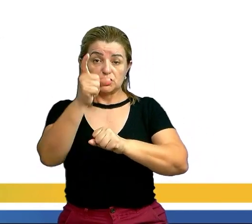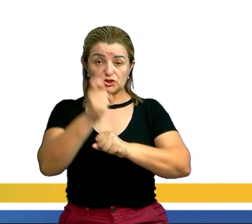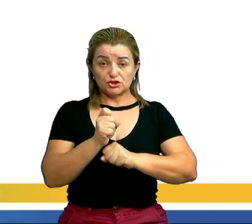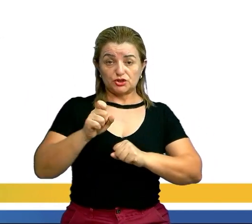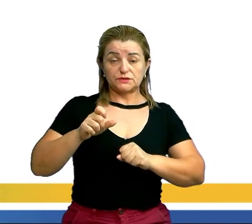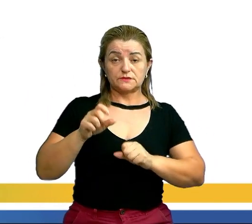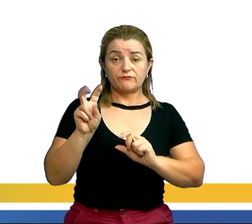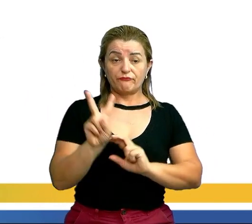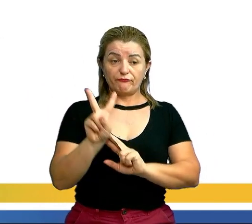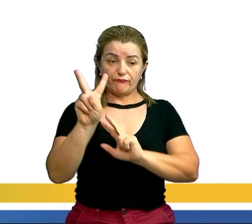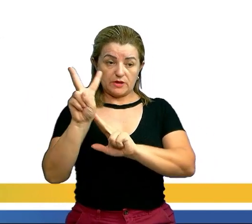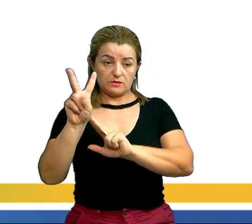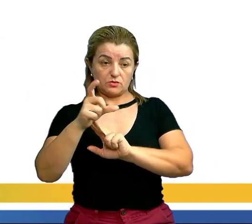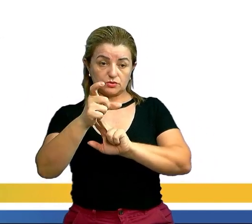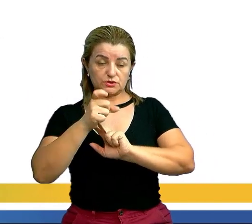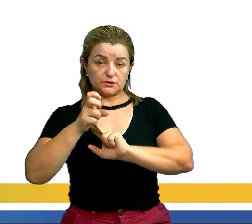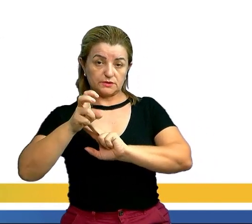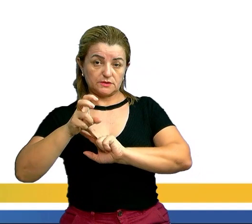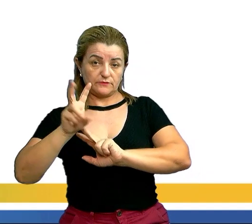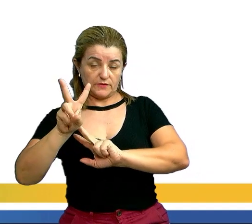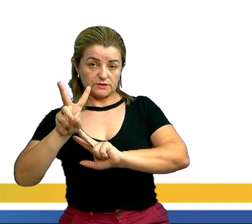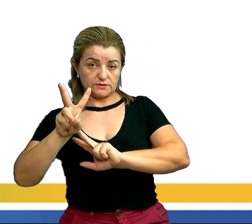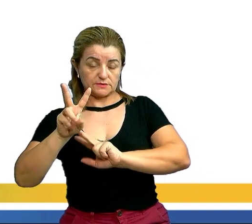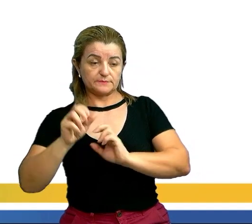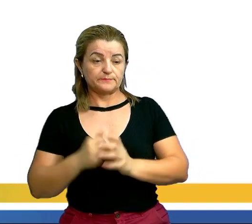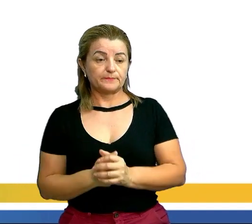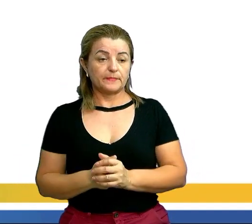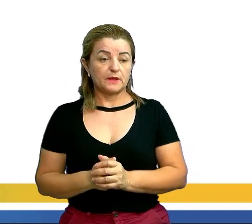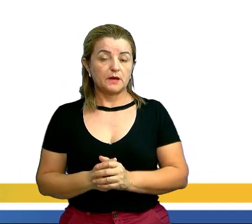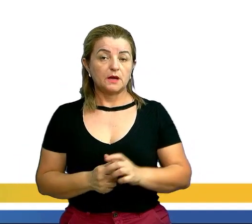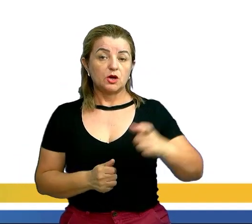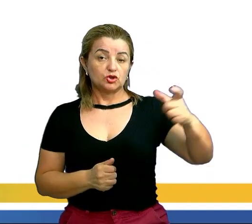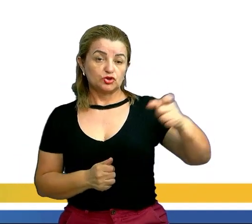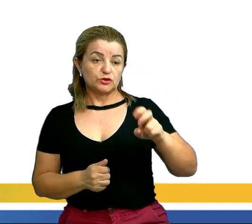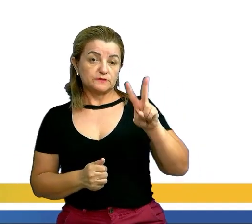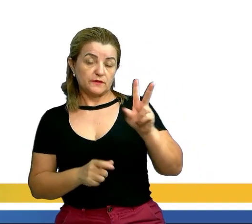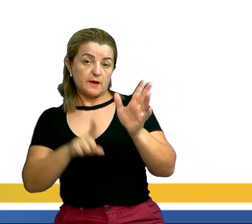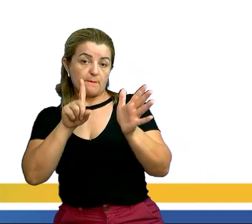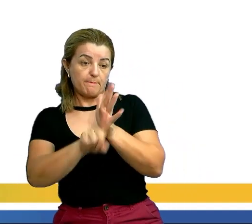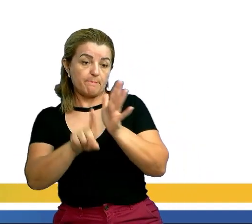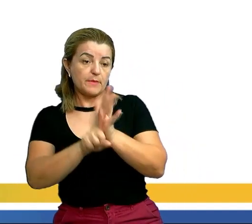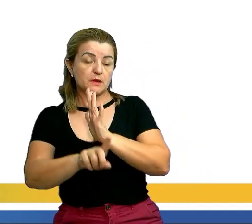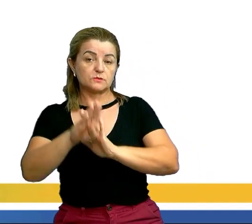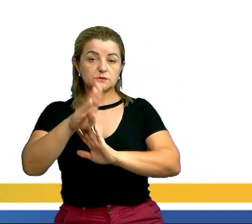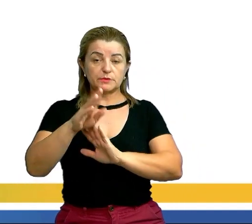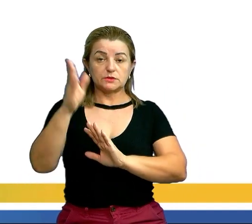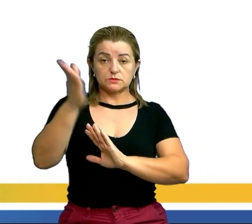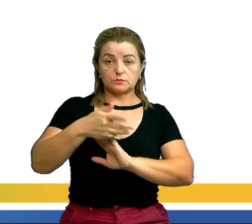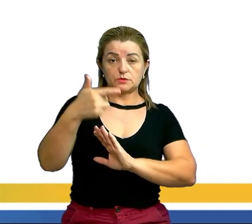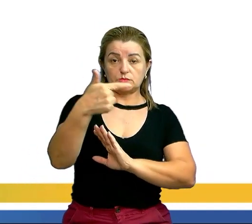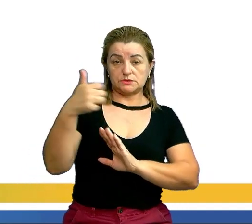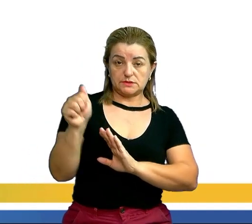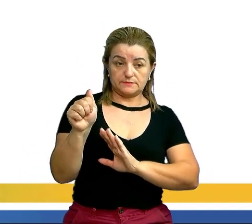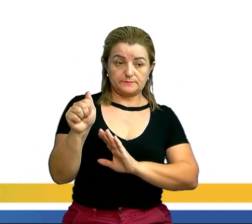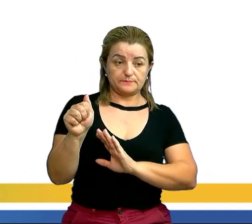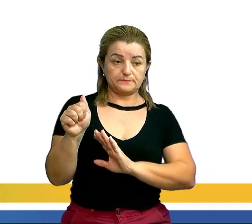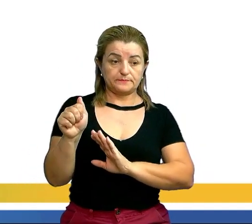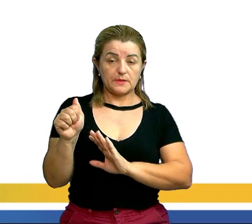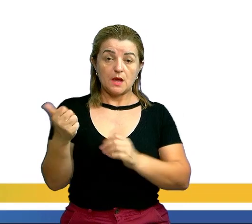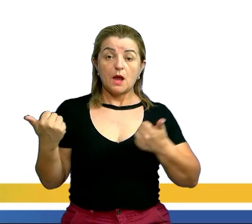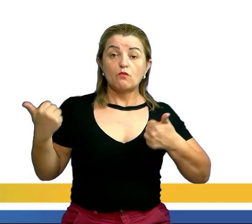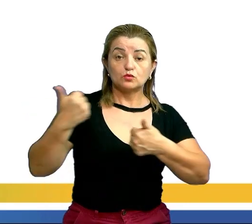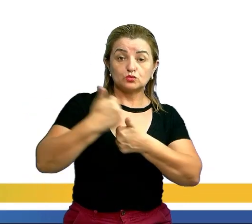Mas o que é XV? É justamente o X vértice. XV é menos B sobre 2A. Eu vou